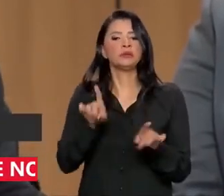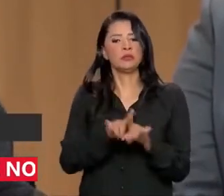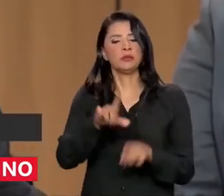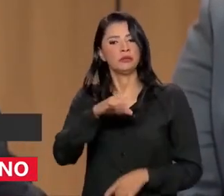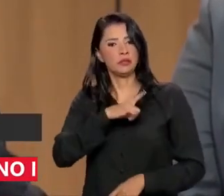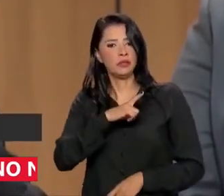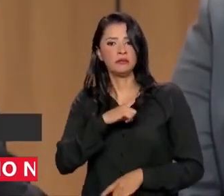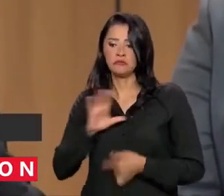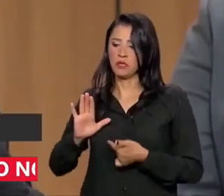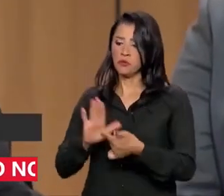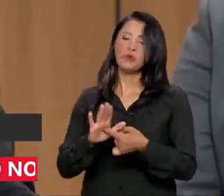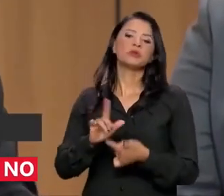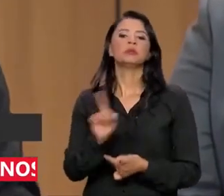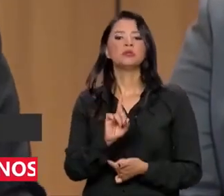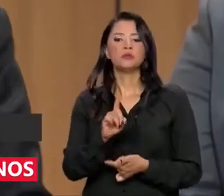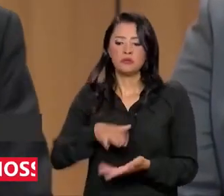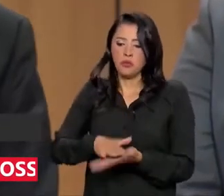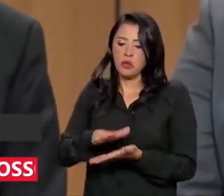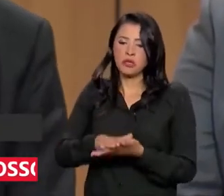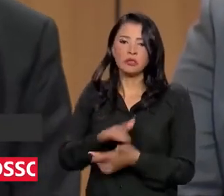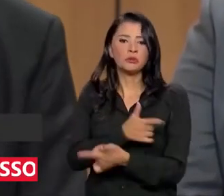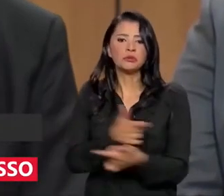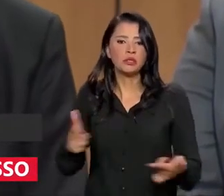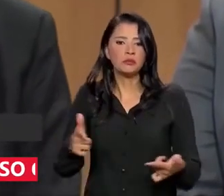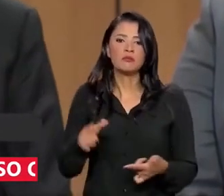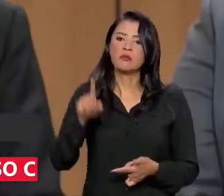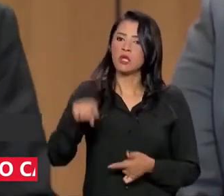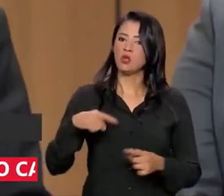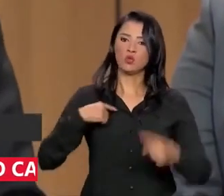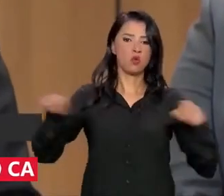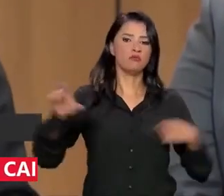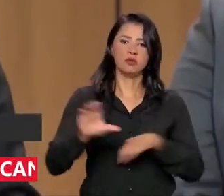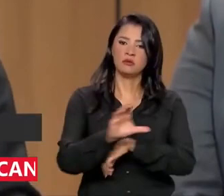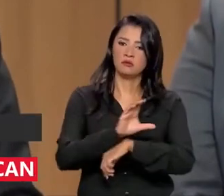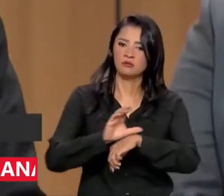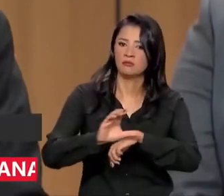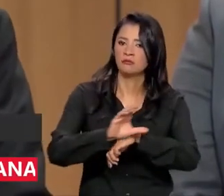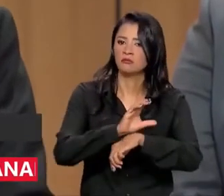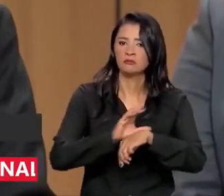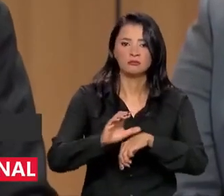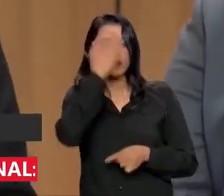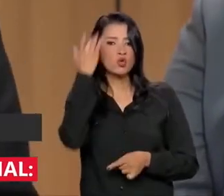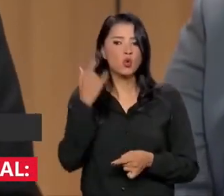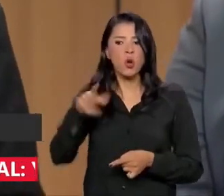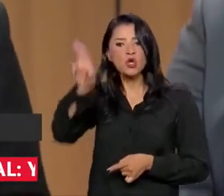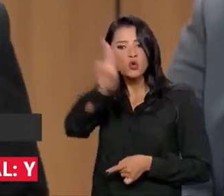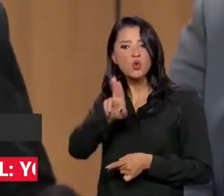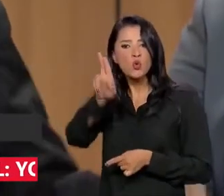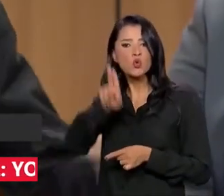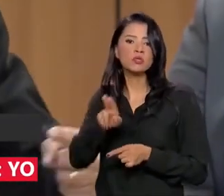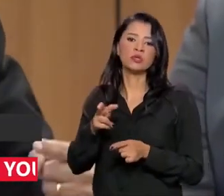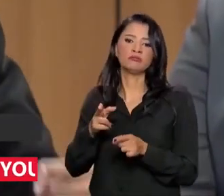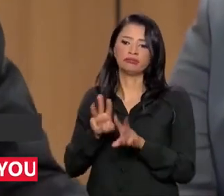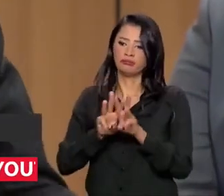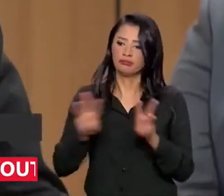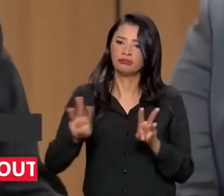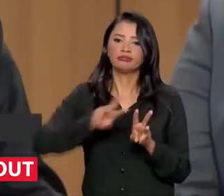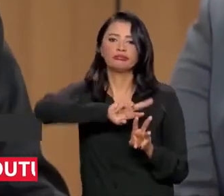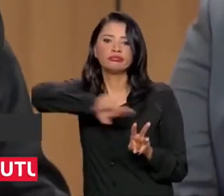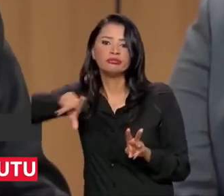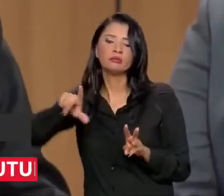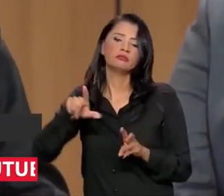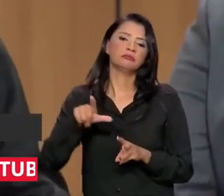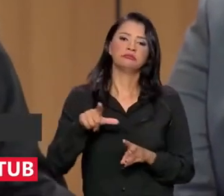aparecendo nessas publicações. isso é inconstitucional e isso é ilegal. Por diversas formas,